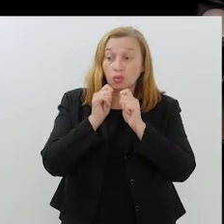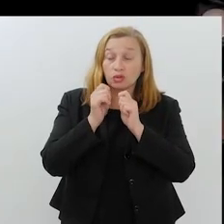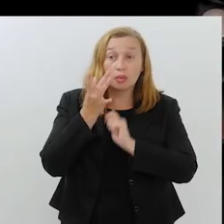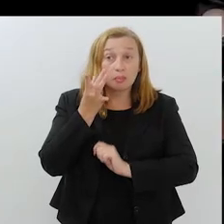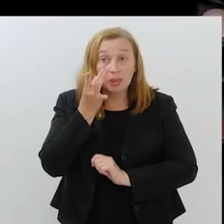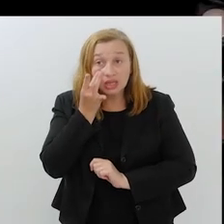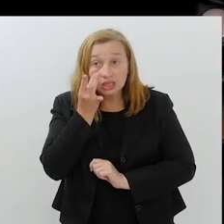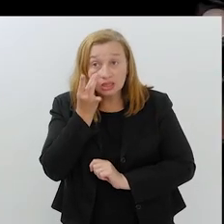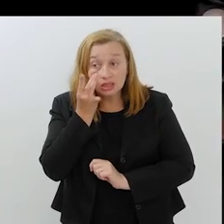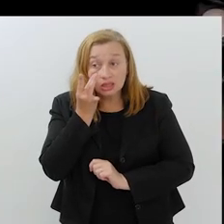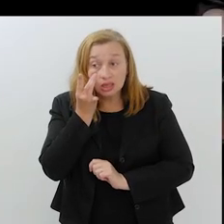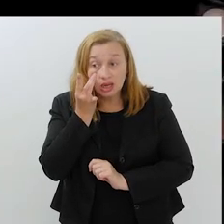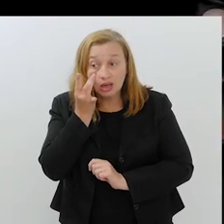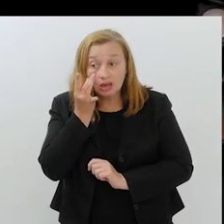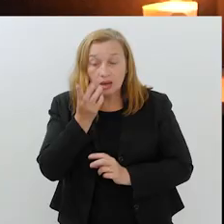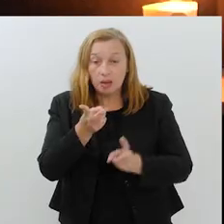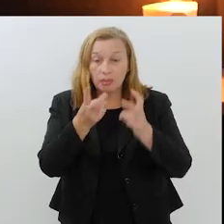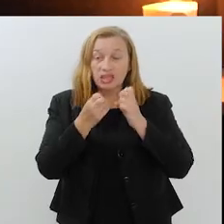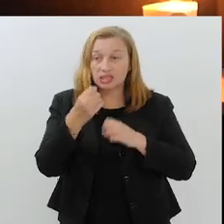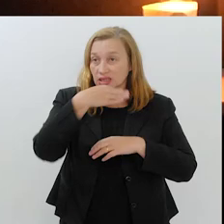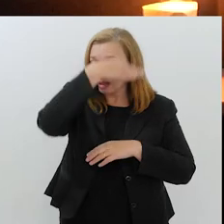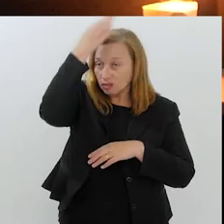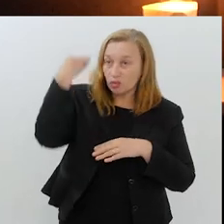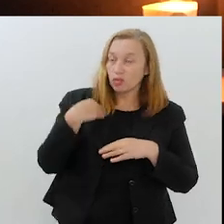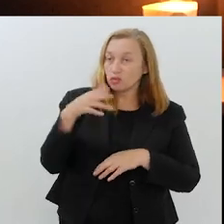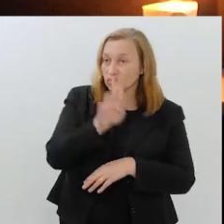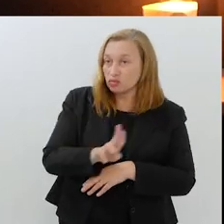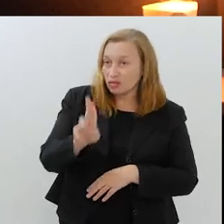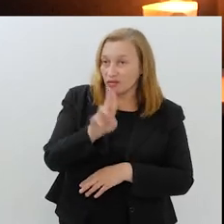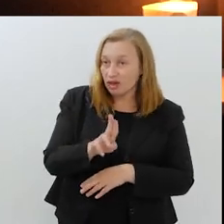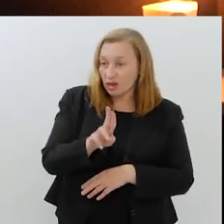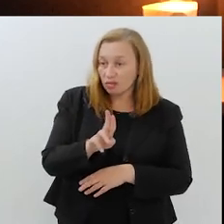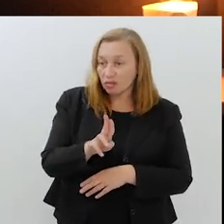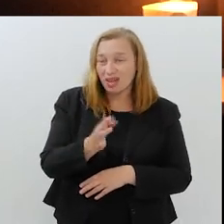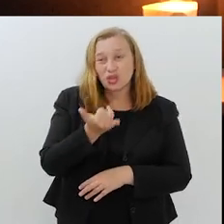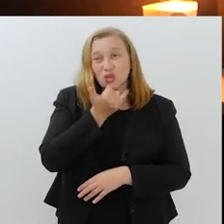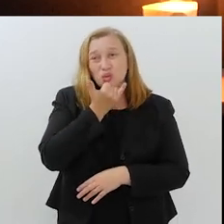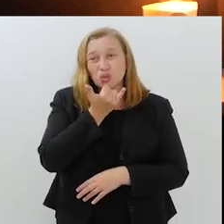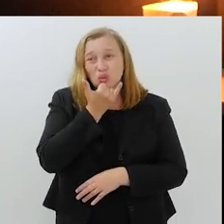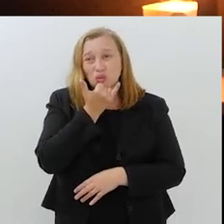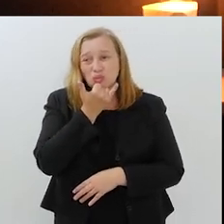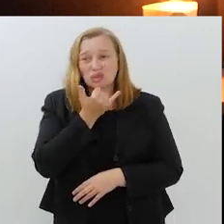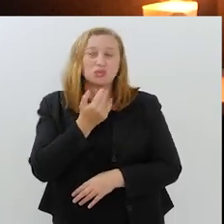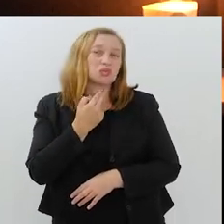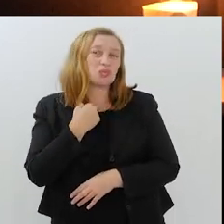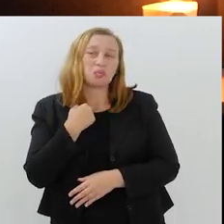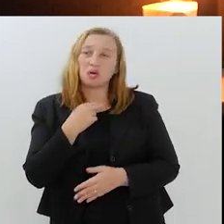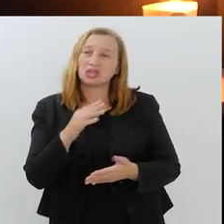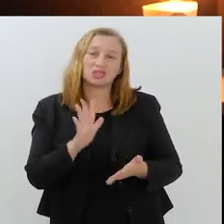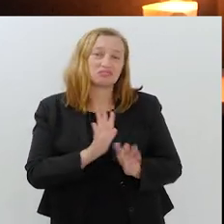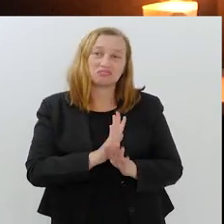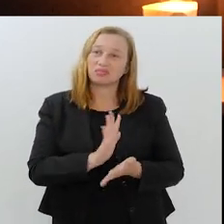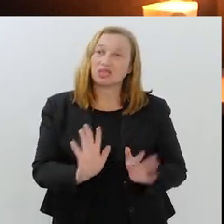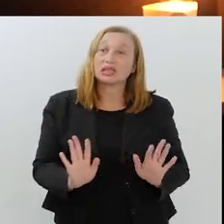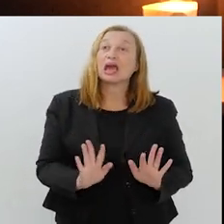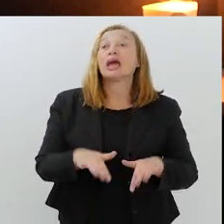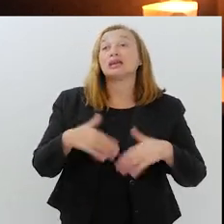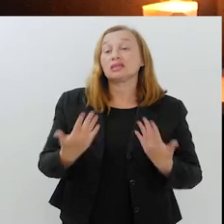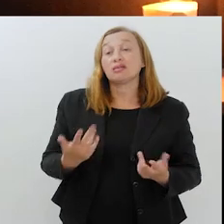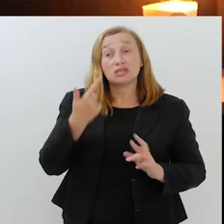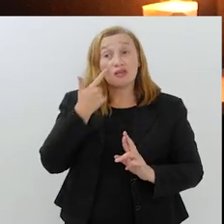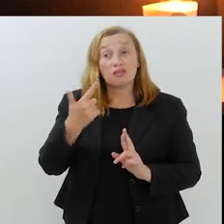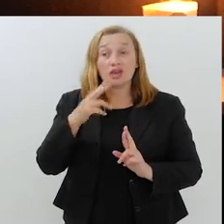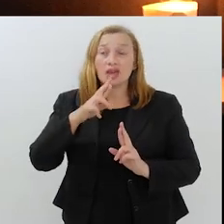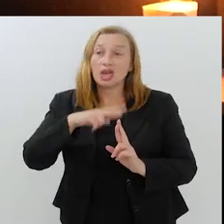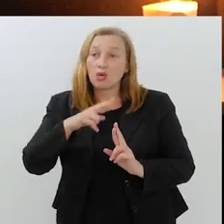de véu, ah, não, a vaga já foi preenchida, dão uma desculpa. Então, quando você tem muçulmanas, como você falou, em cargos